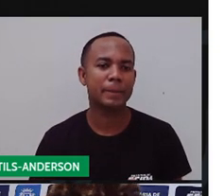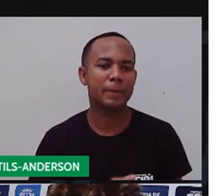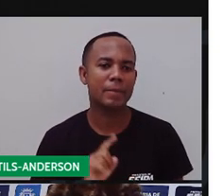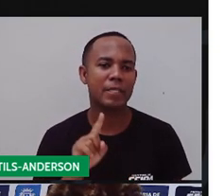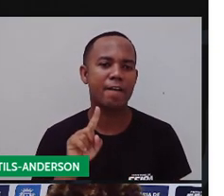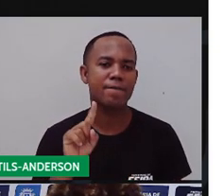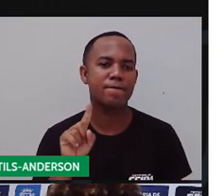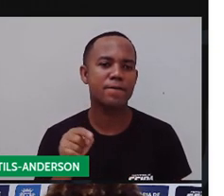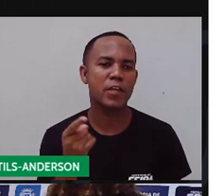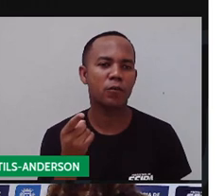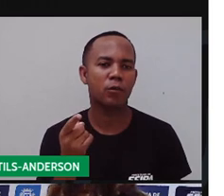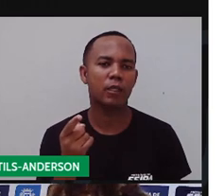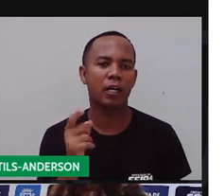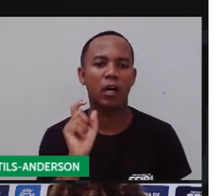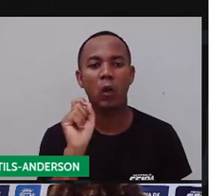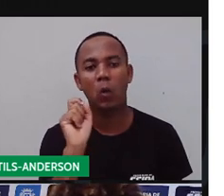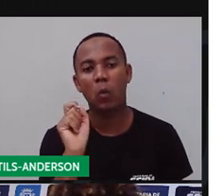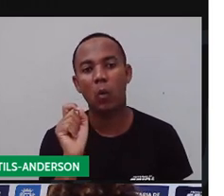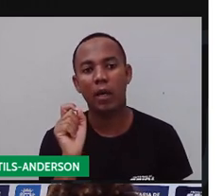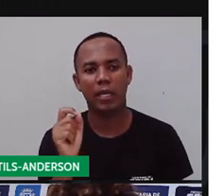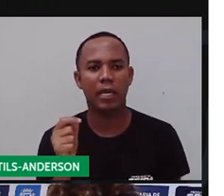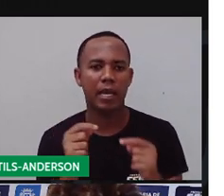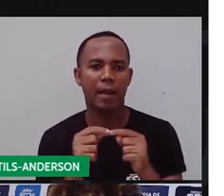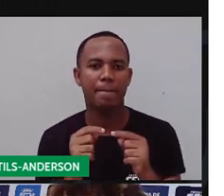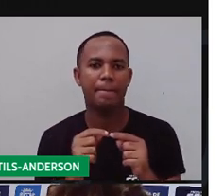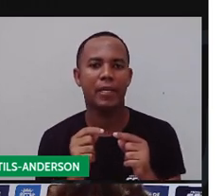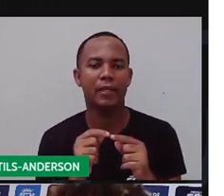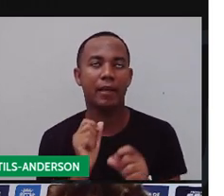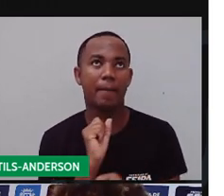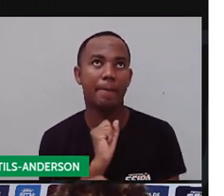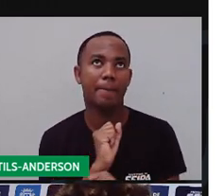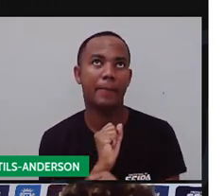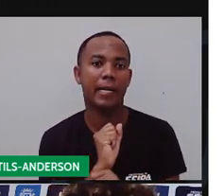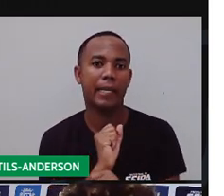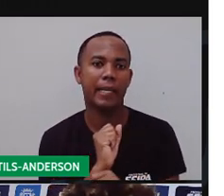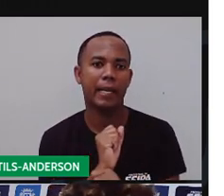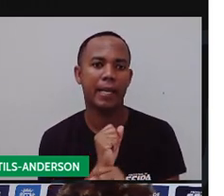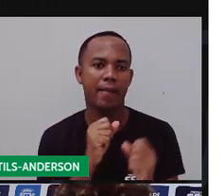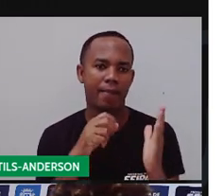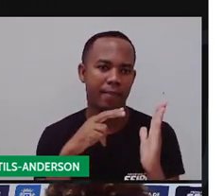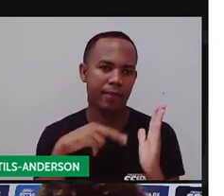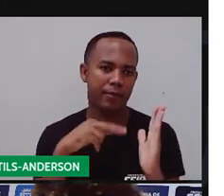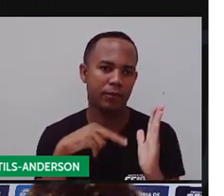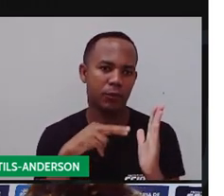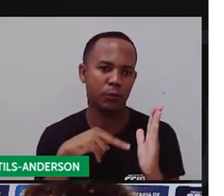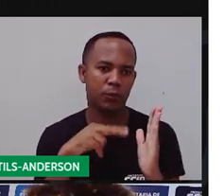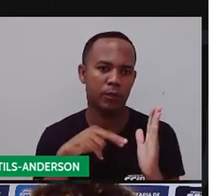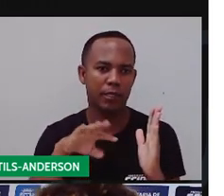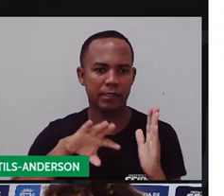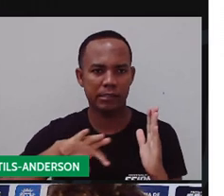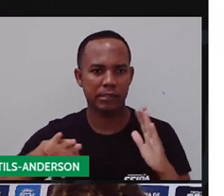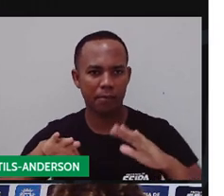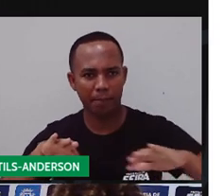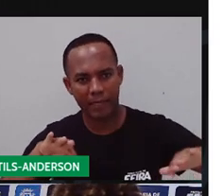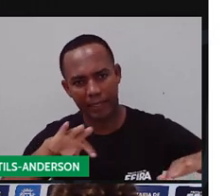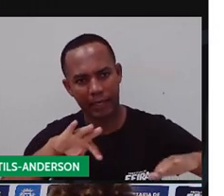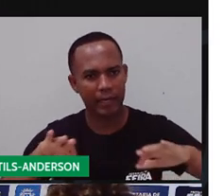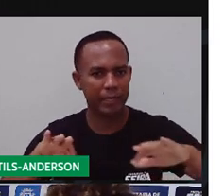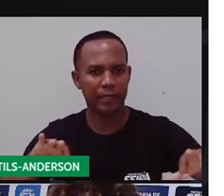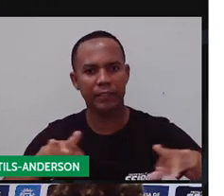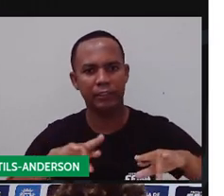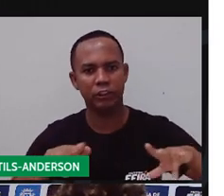Vírgula. Serve para indicar uma pequena pausa na leitura. Para separar vários itens, por exemplo.